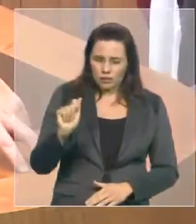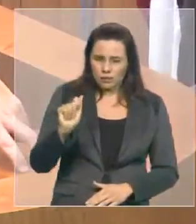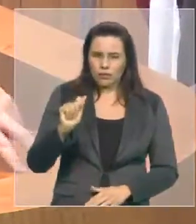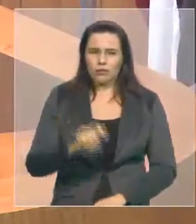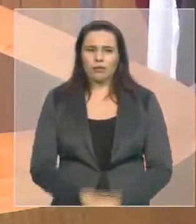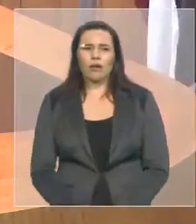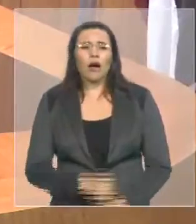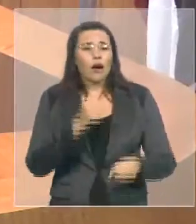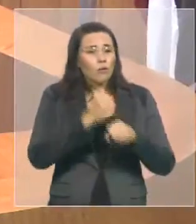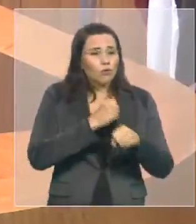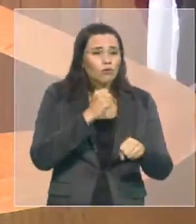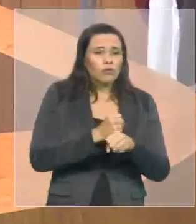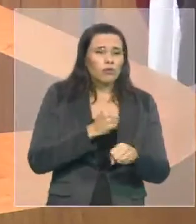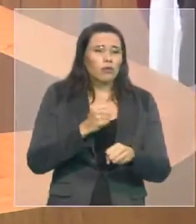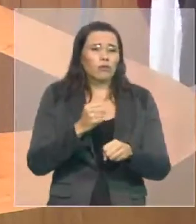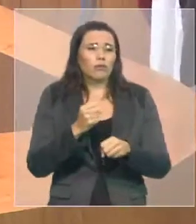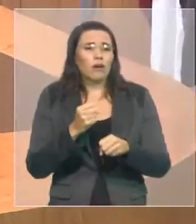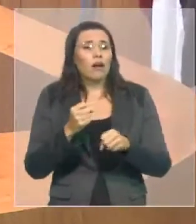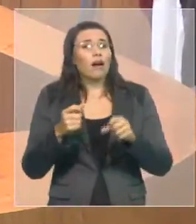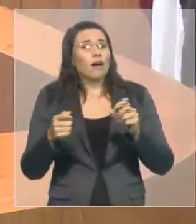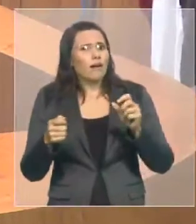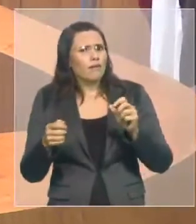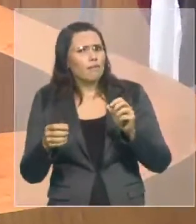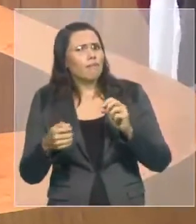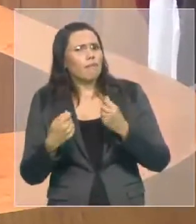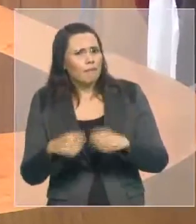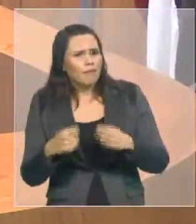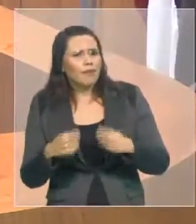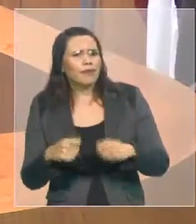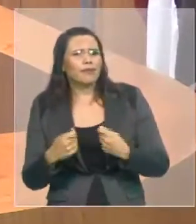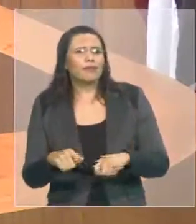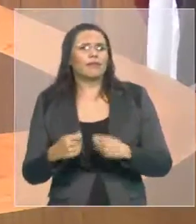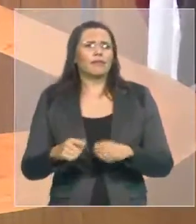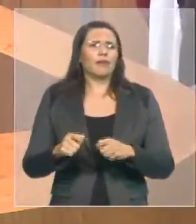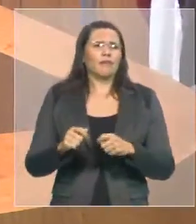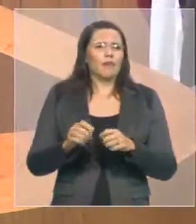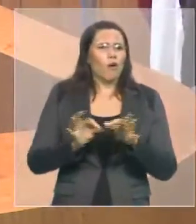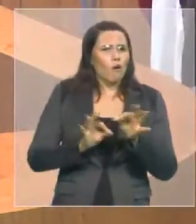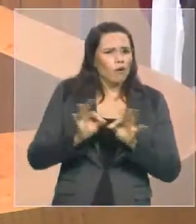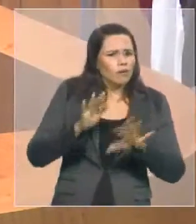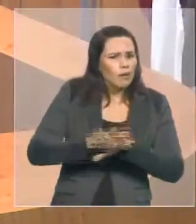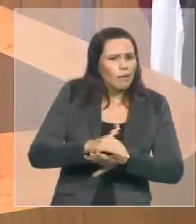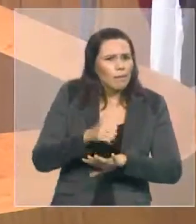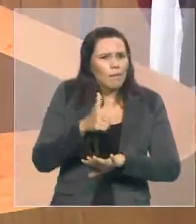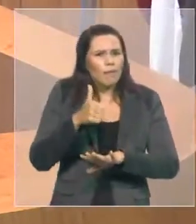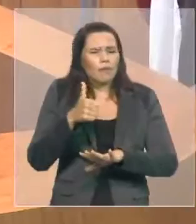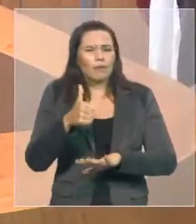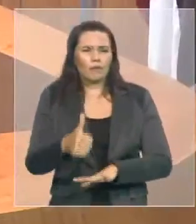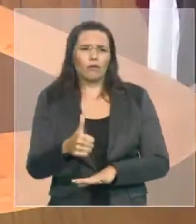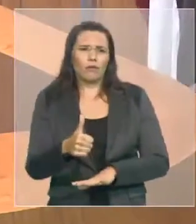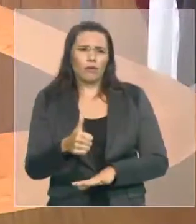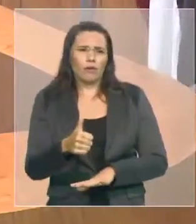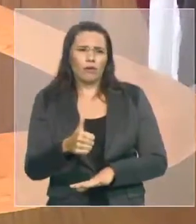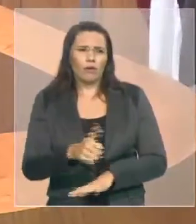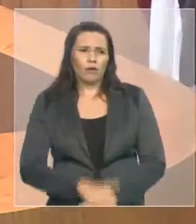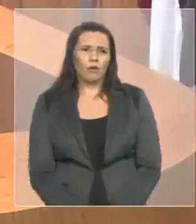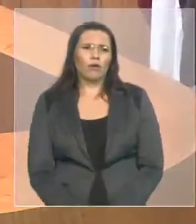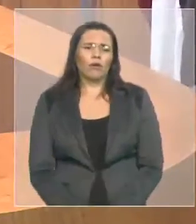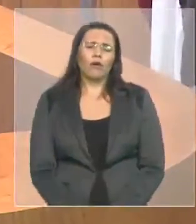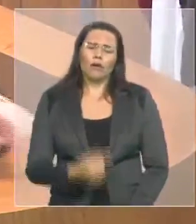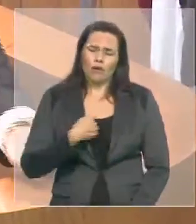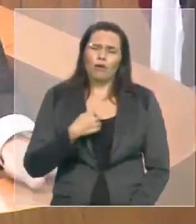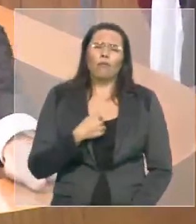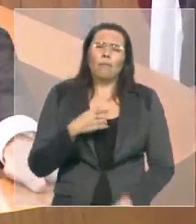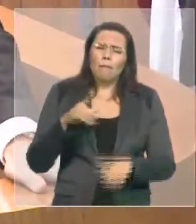BNDES e foram feitas a revelia do padrão que o banco exigia. Então, nesse ponto, vou procurar